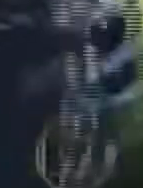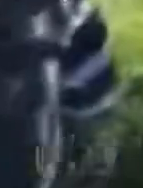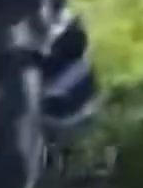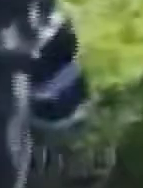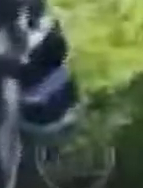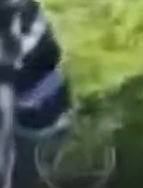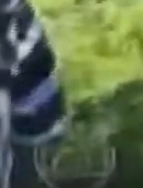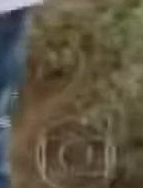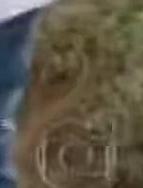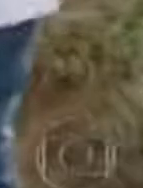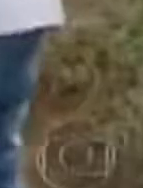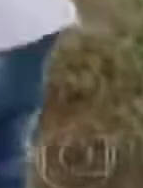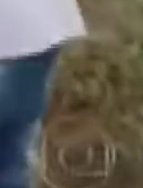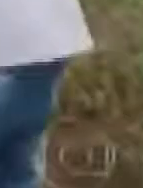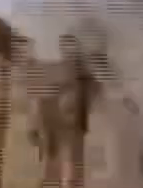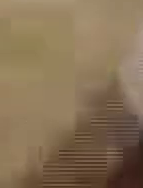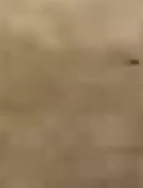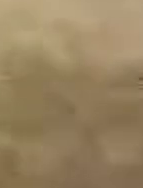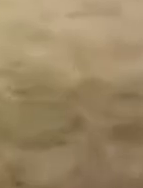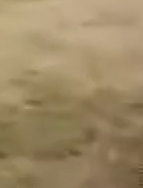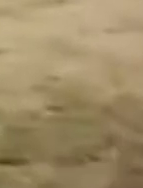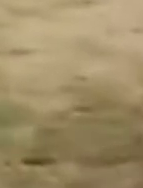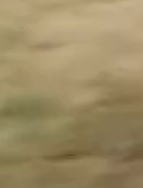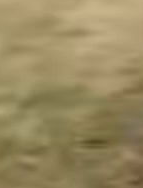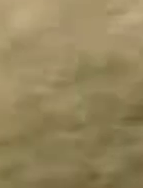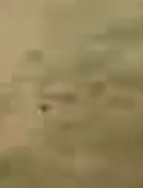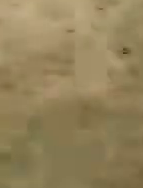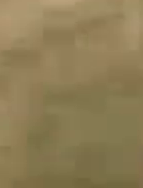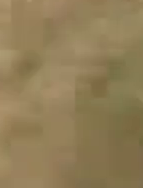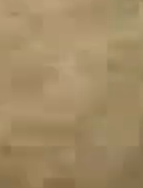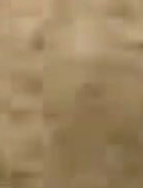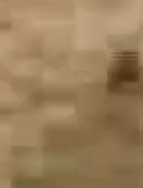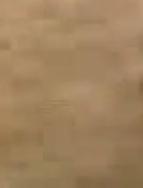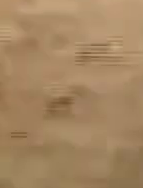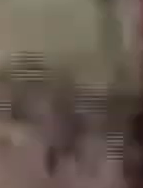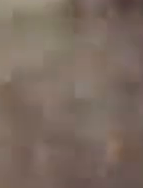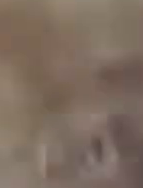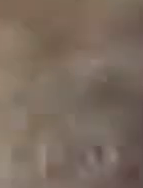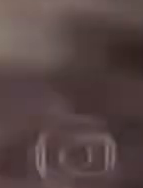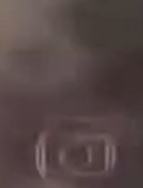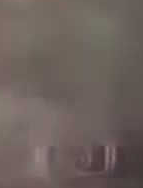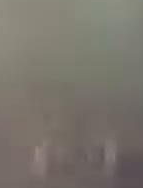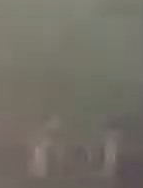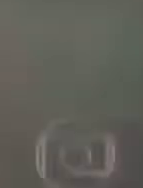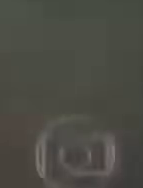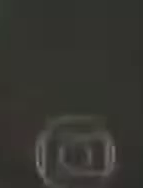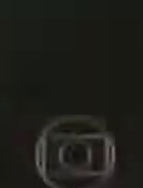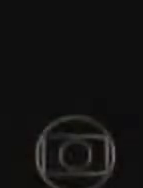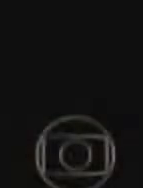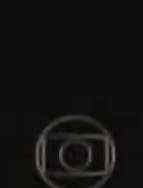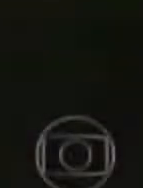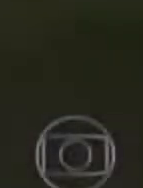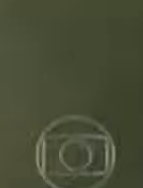tipo de competição está proibido em países vizinhos, mas corre livre aqui no Brasil.